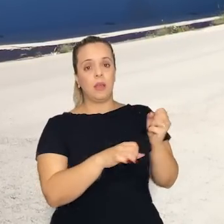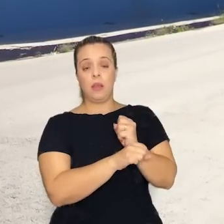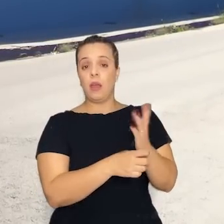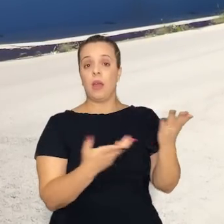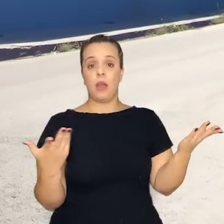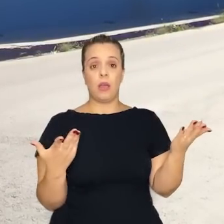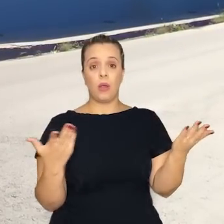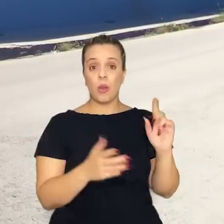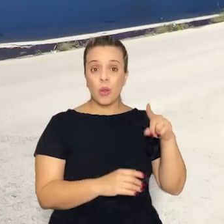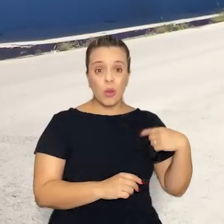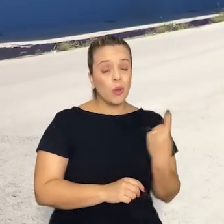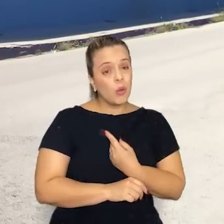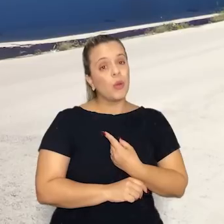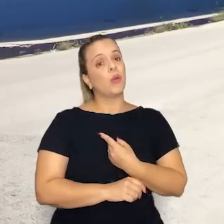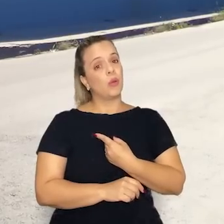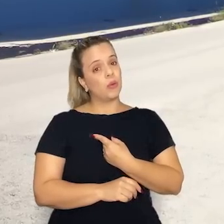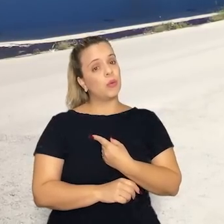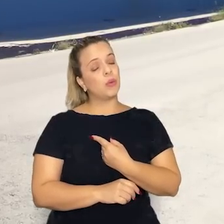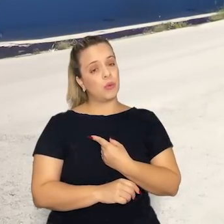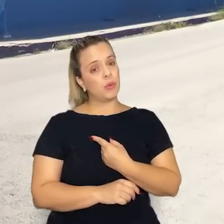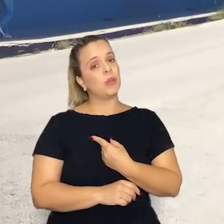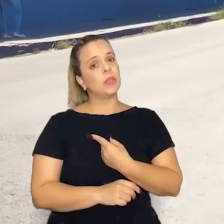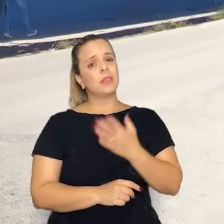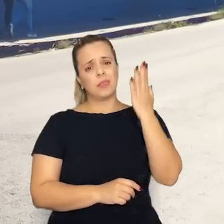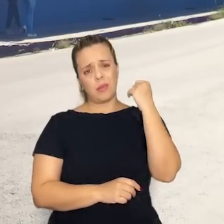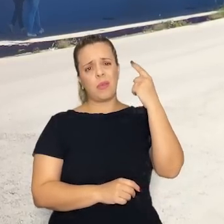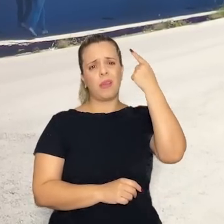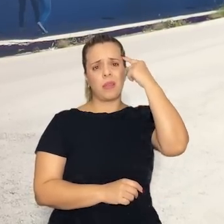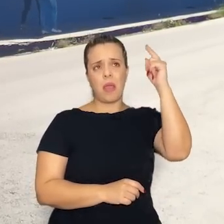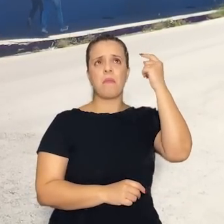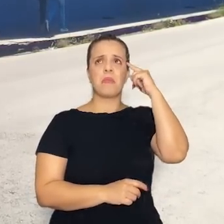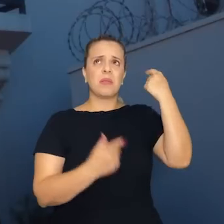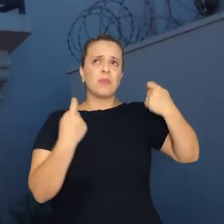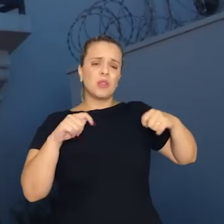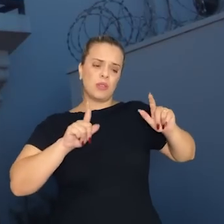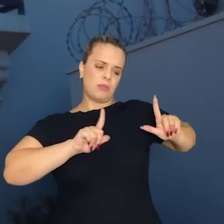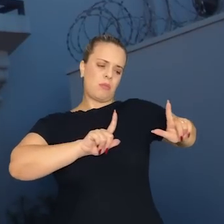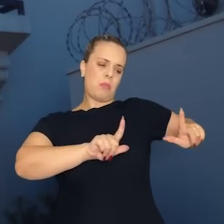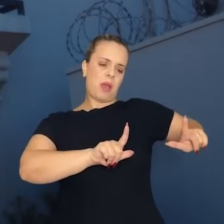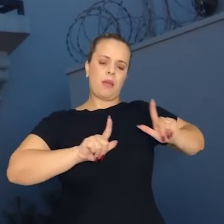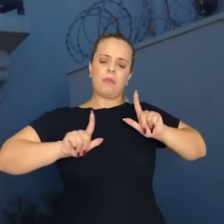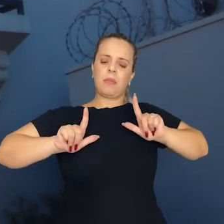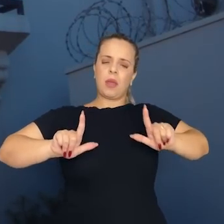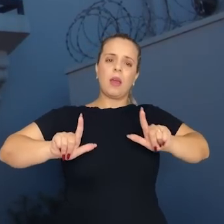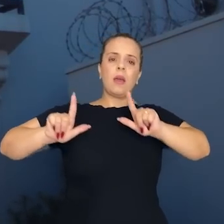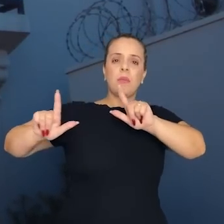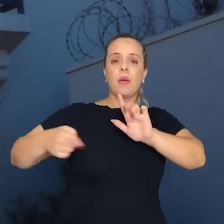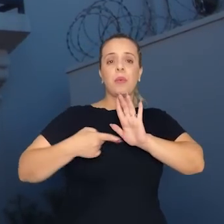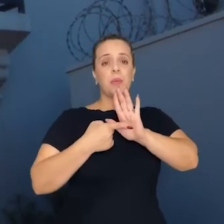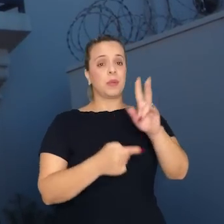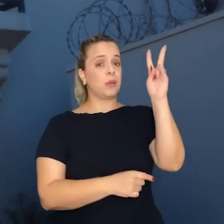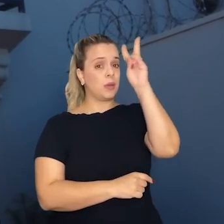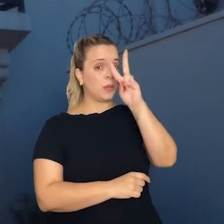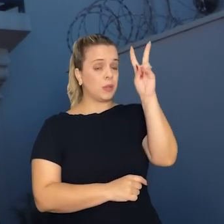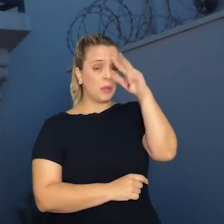Nós temos essa ideia de colocar as placas para identificar dentro da história